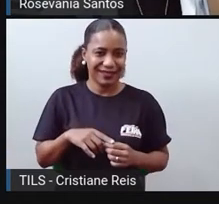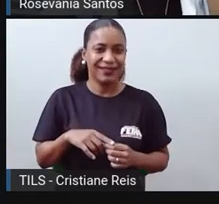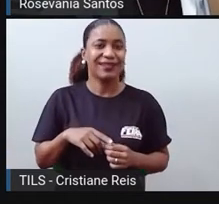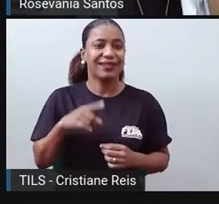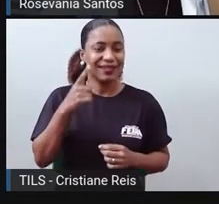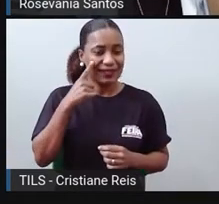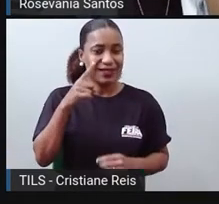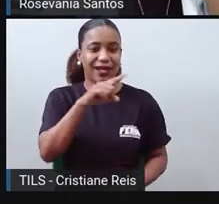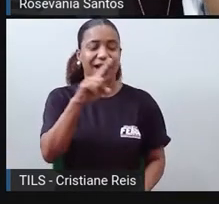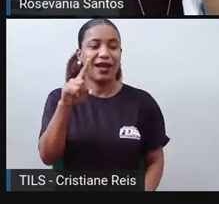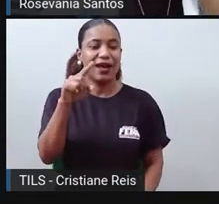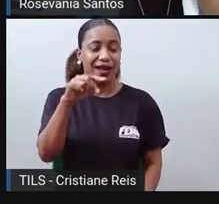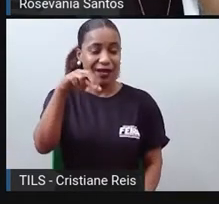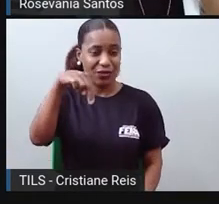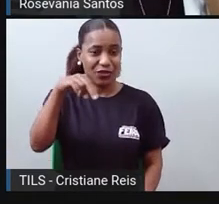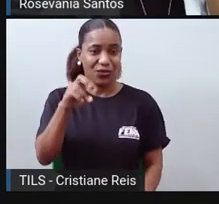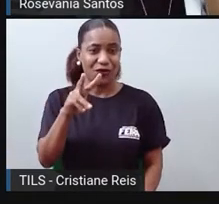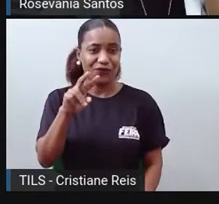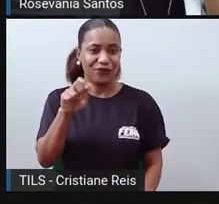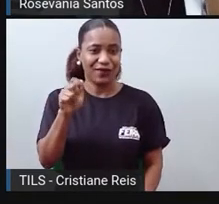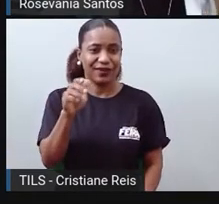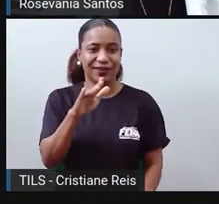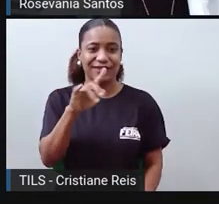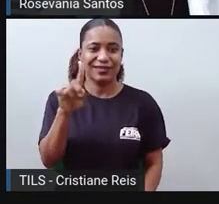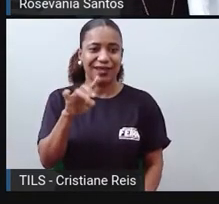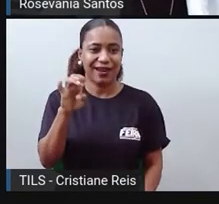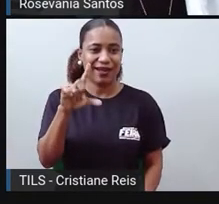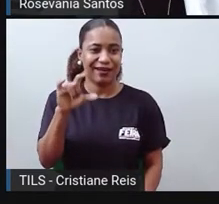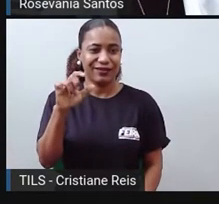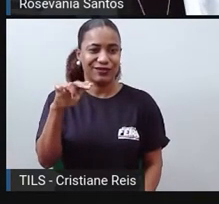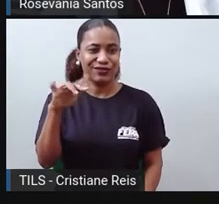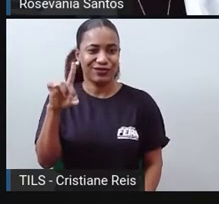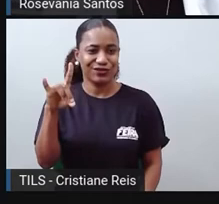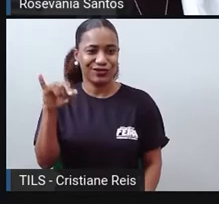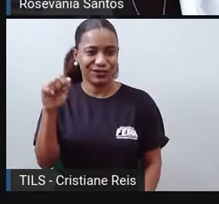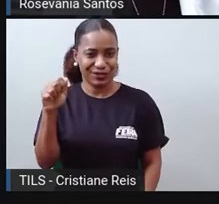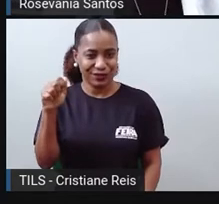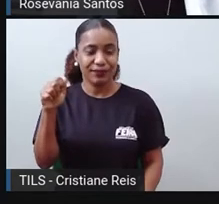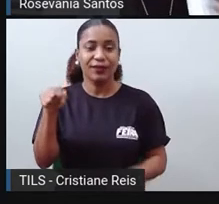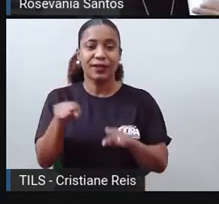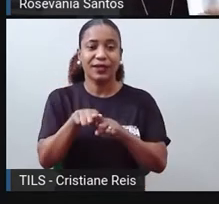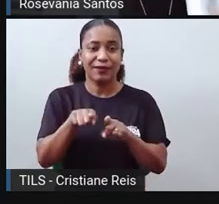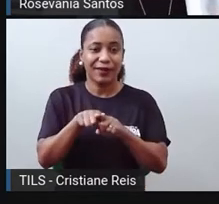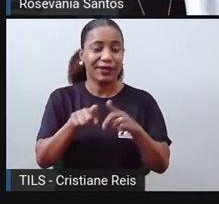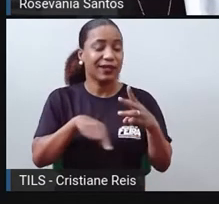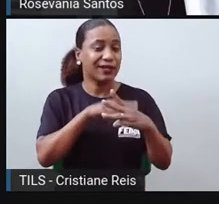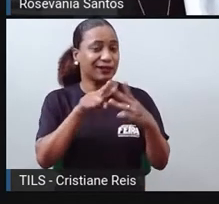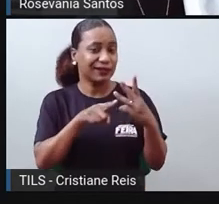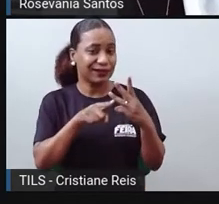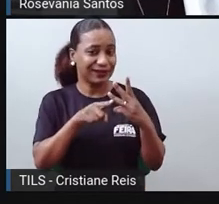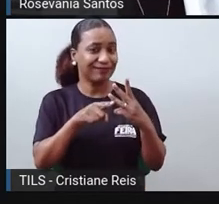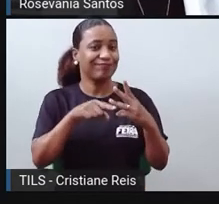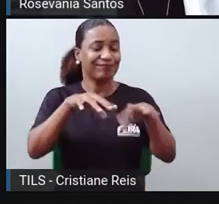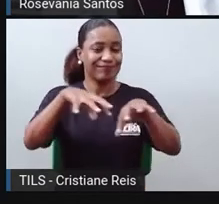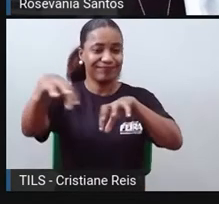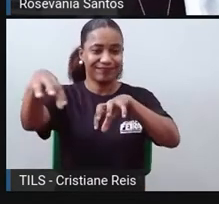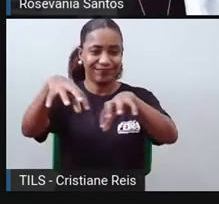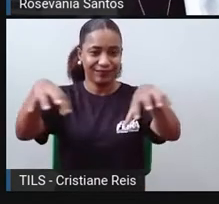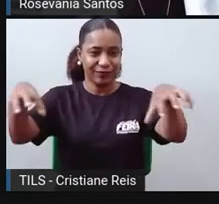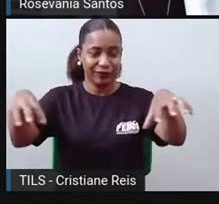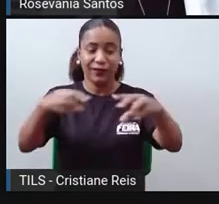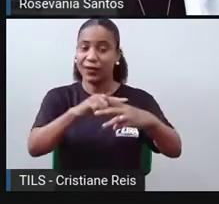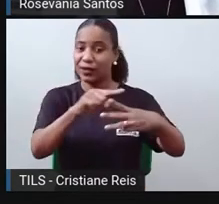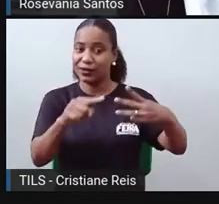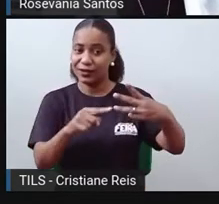dizer assim, né? Que é essa parte maior aí. E depois nós temos a Melanésia, a Micronésia e a Polinésia. Então,